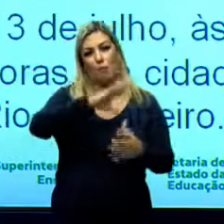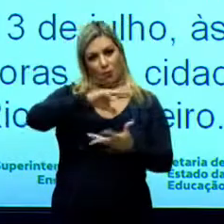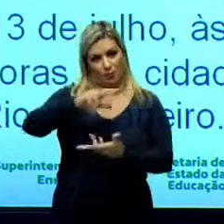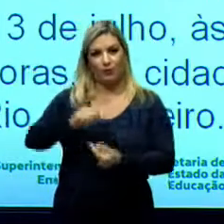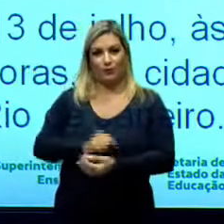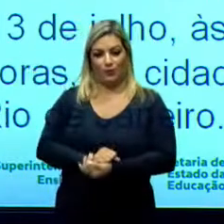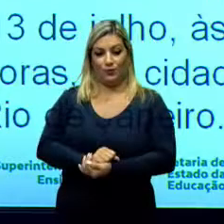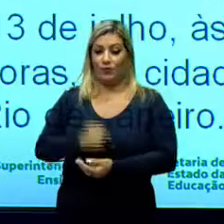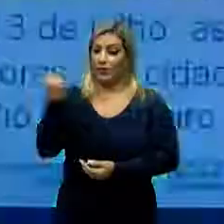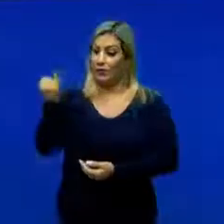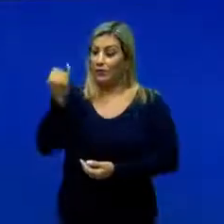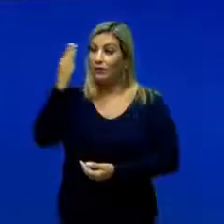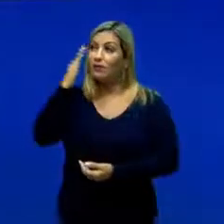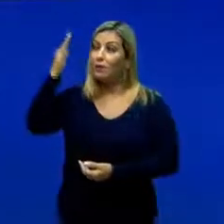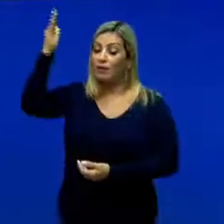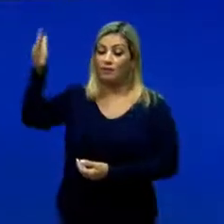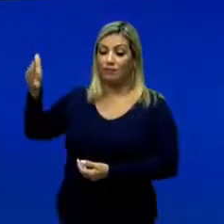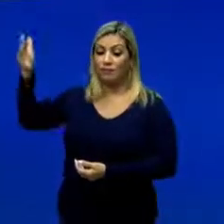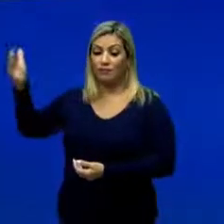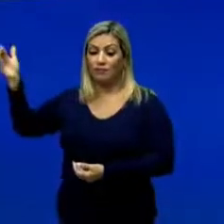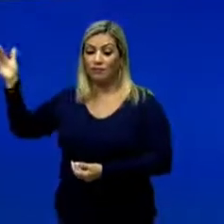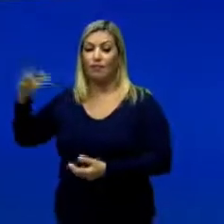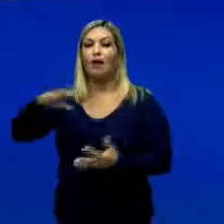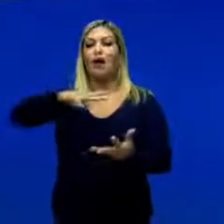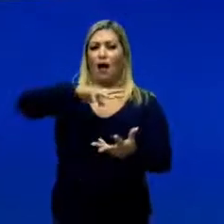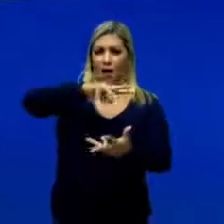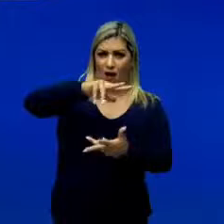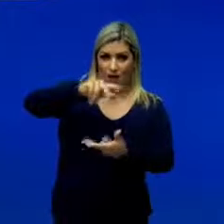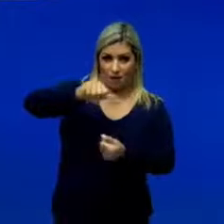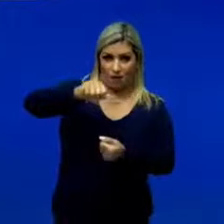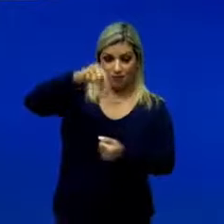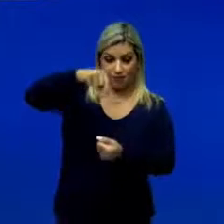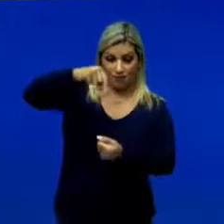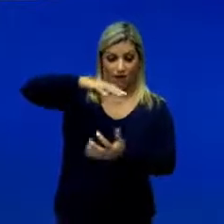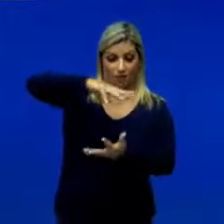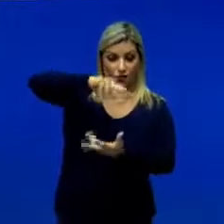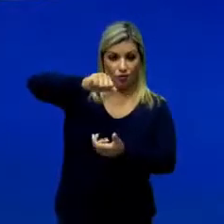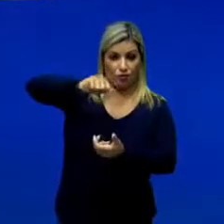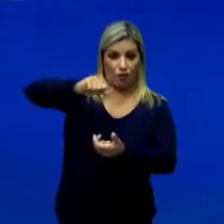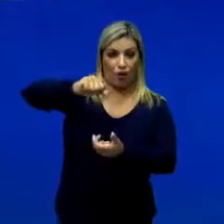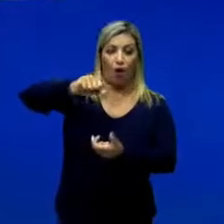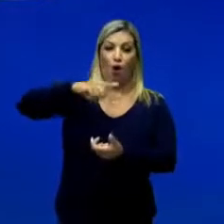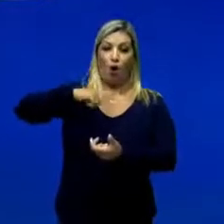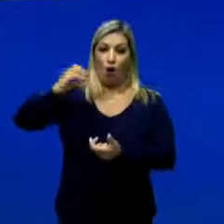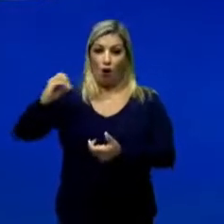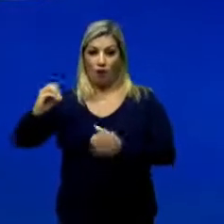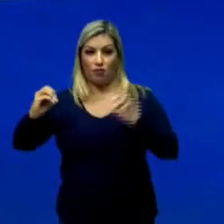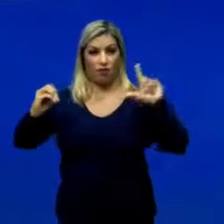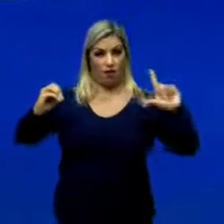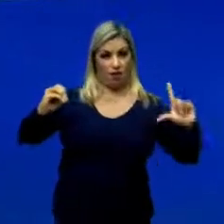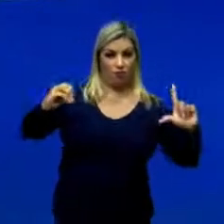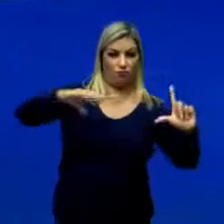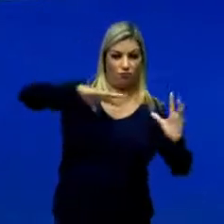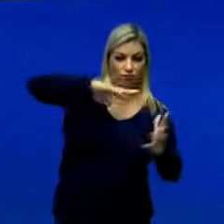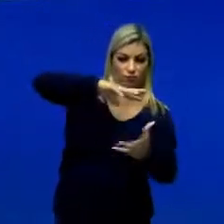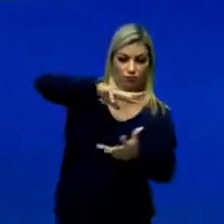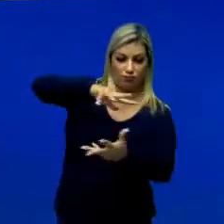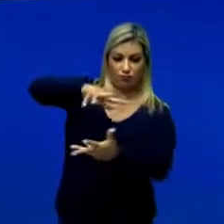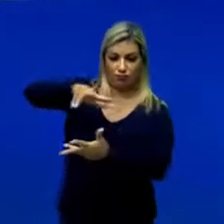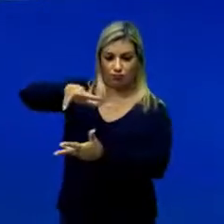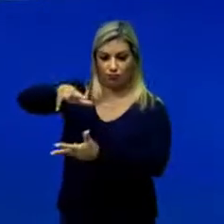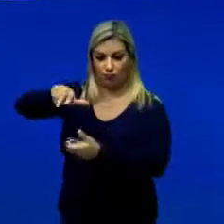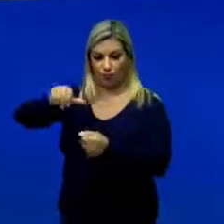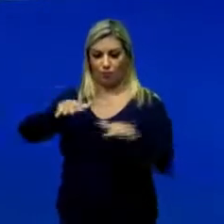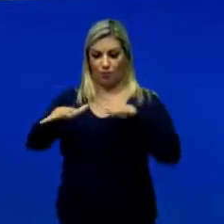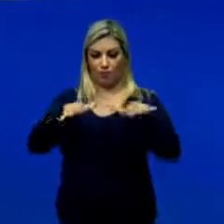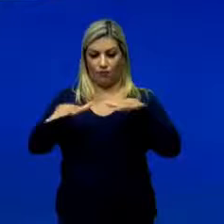importante saber de fuso horário? Bem, a rotação da Terra. A Terra, ela gira de oeste para leste. Então, esse é o movimento da Terra,